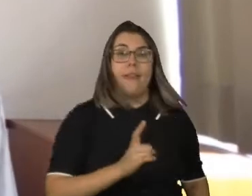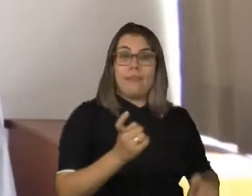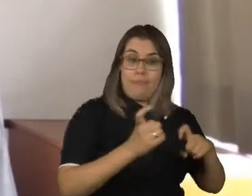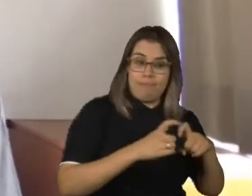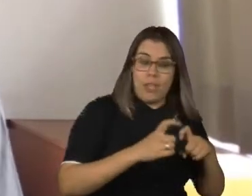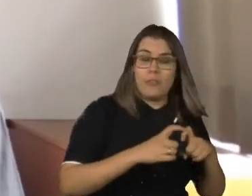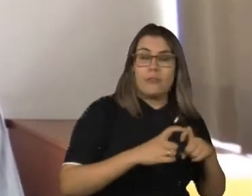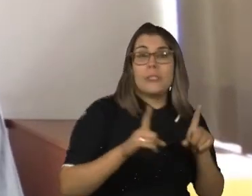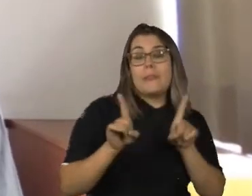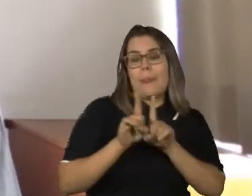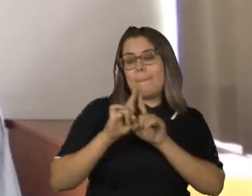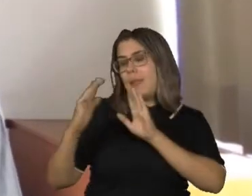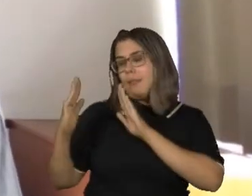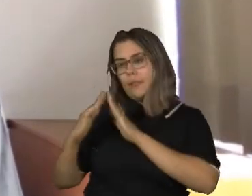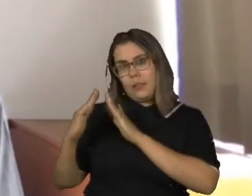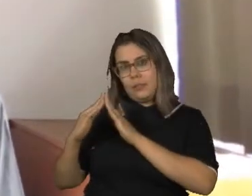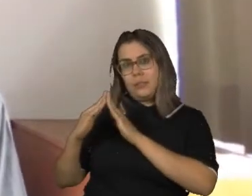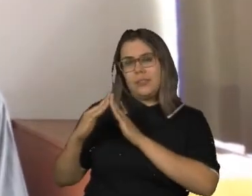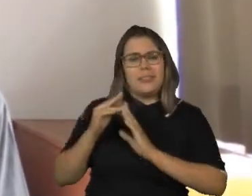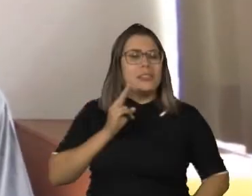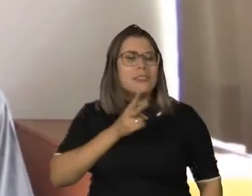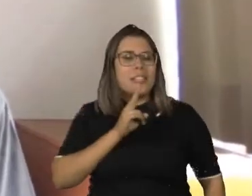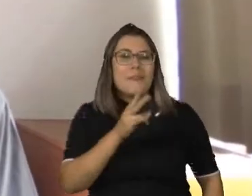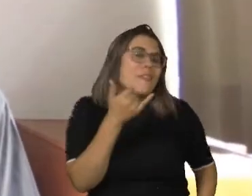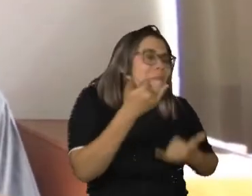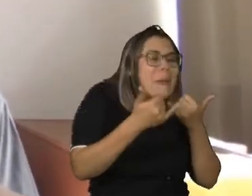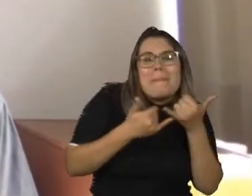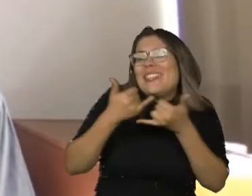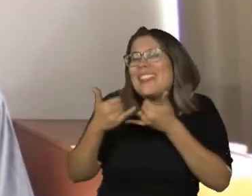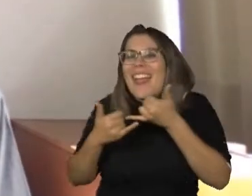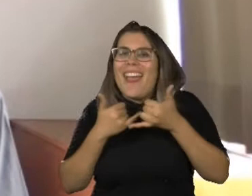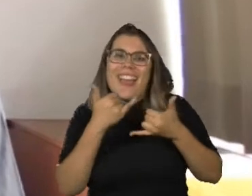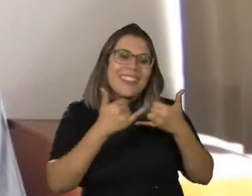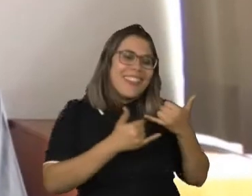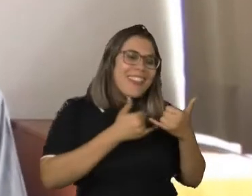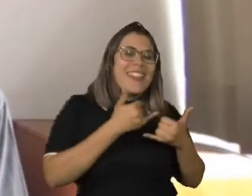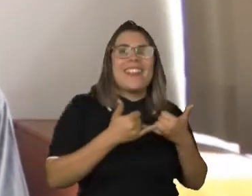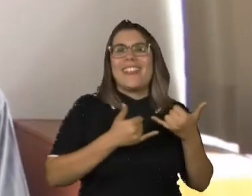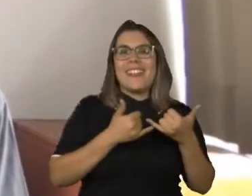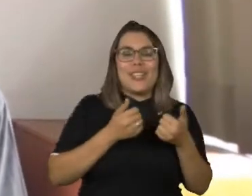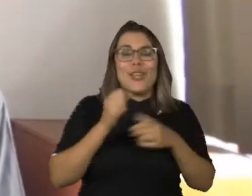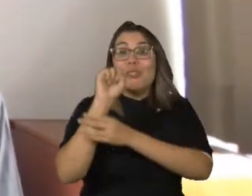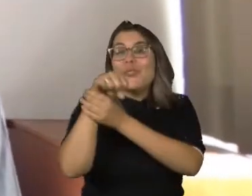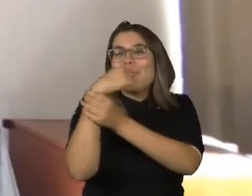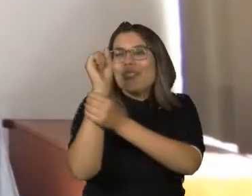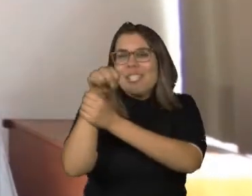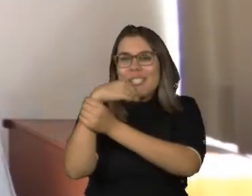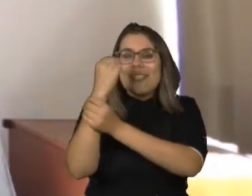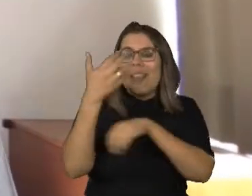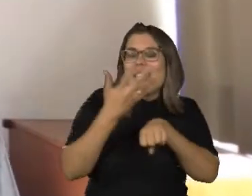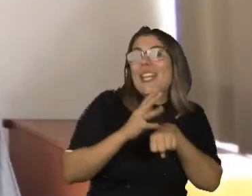casa. E para mim, sempre foi uma brincadeira me exercitar na flecha de equilíbrio ou treinar